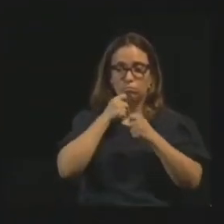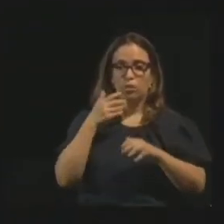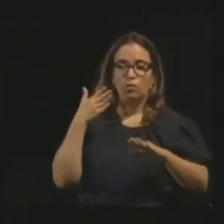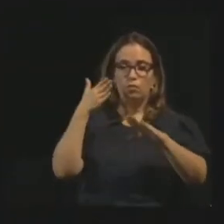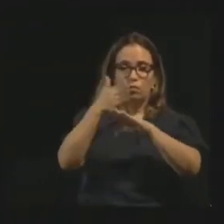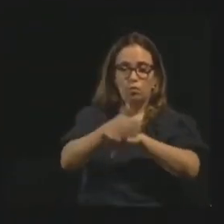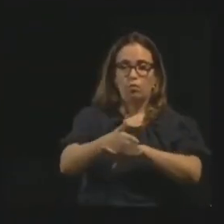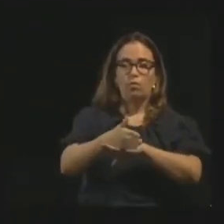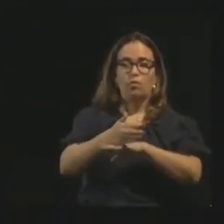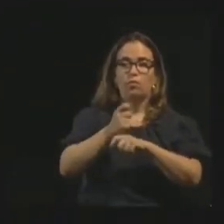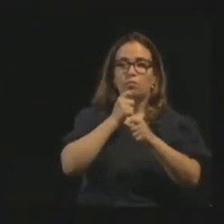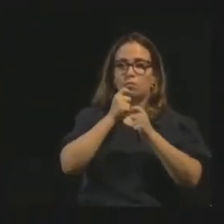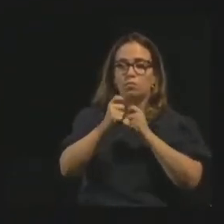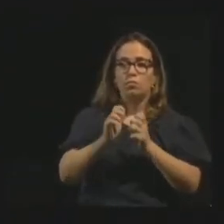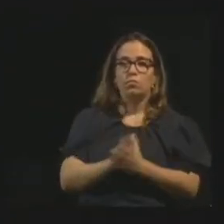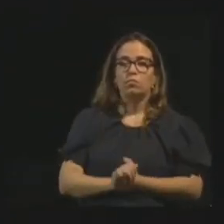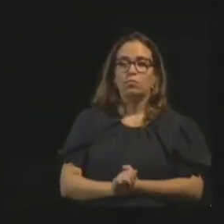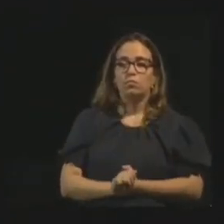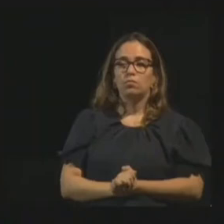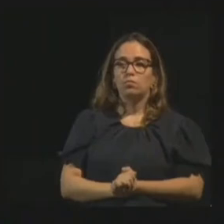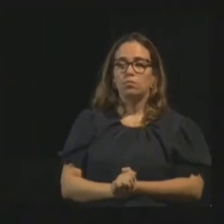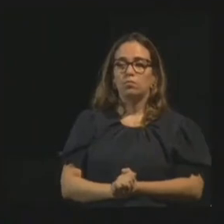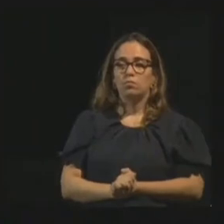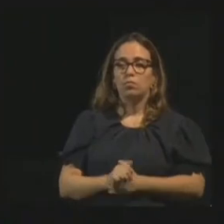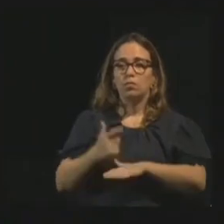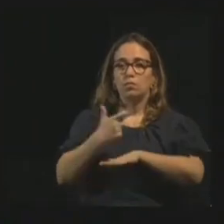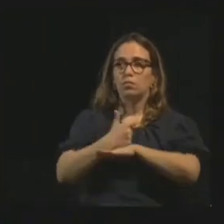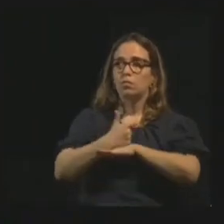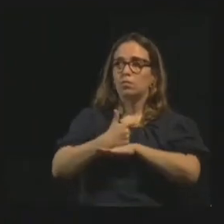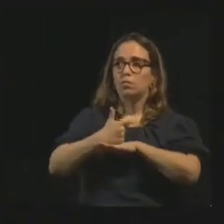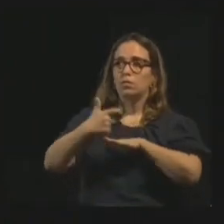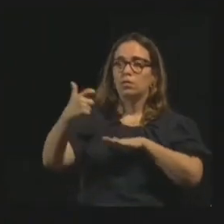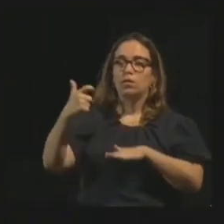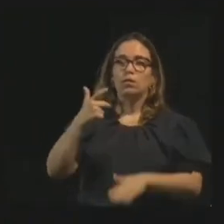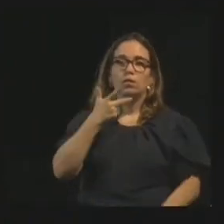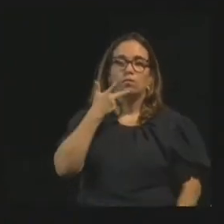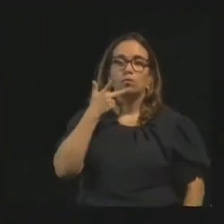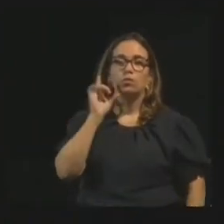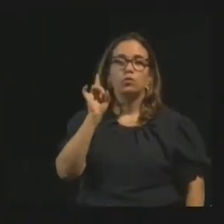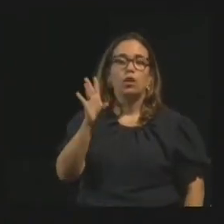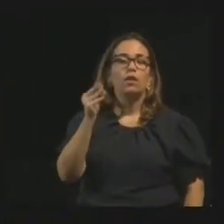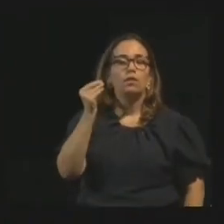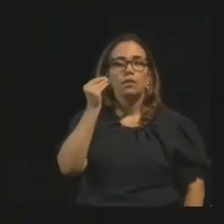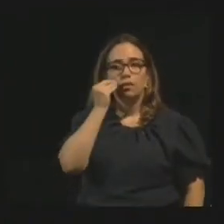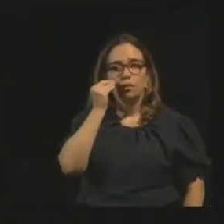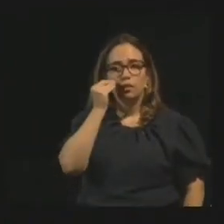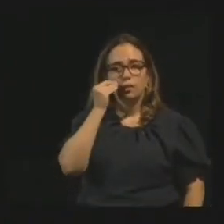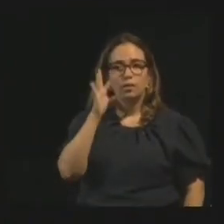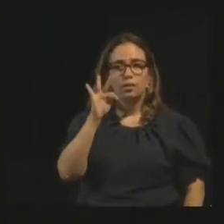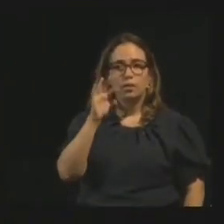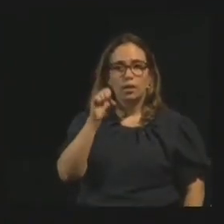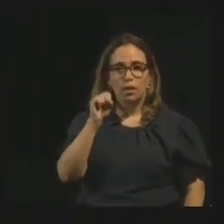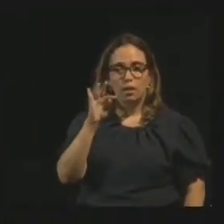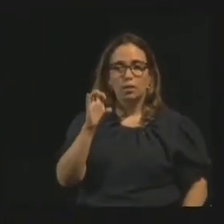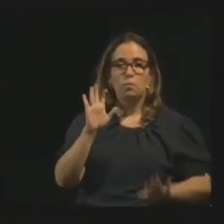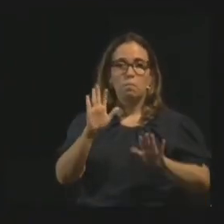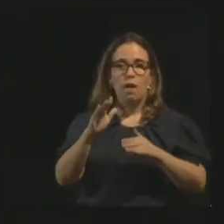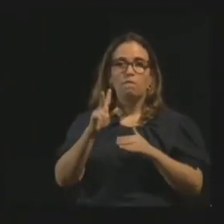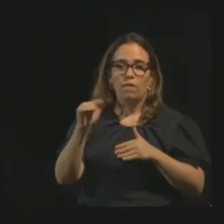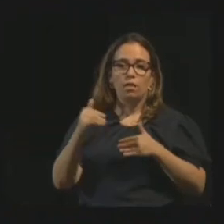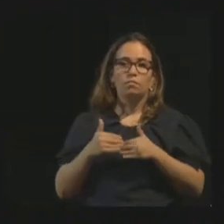que ia ser? Eles, não, os extraterrestres disseram que foi apenas um teste, mas que em maio acontecerá novamente.